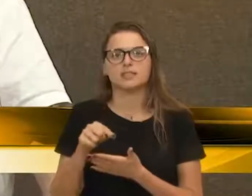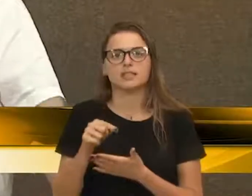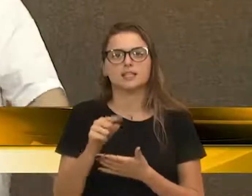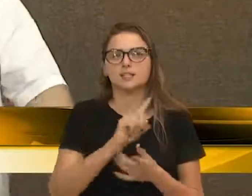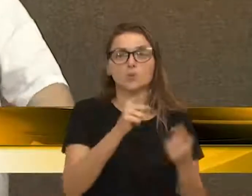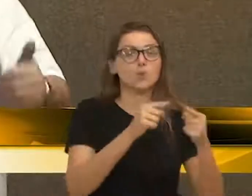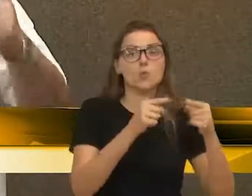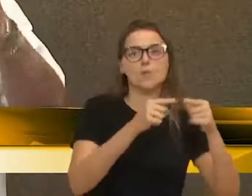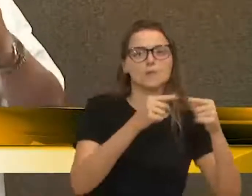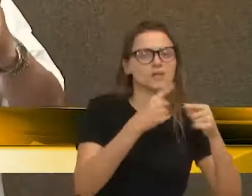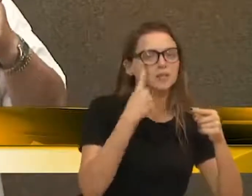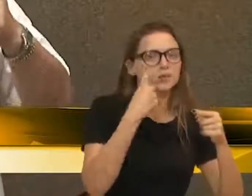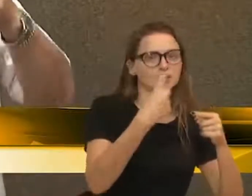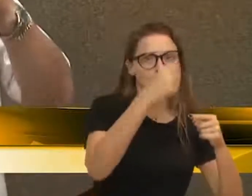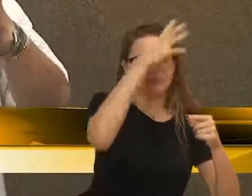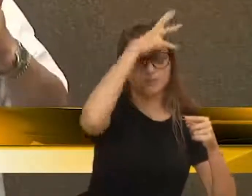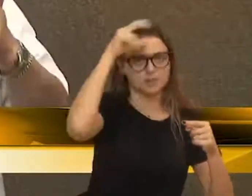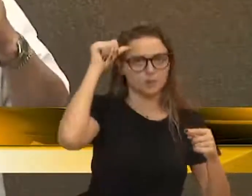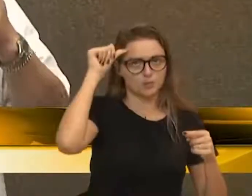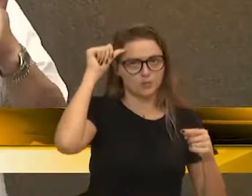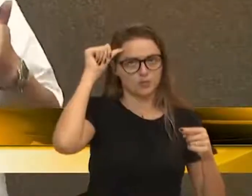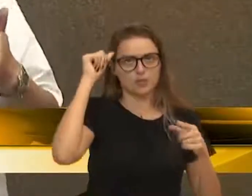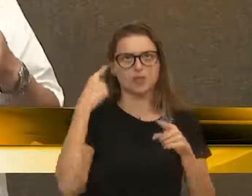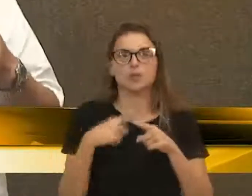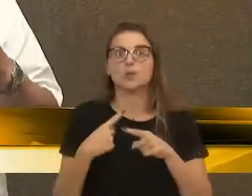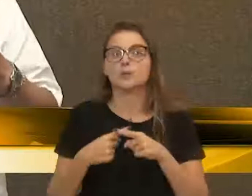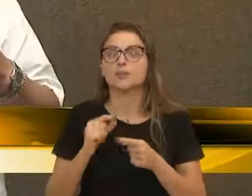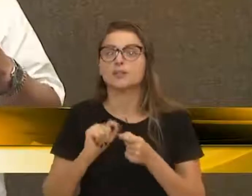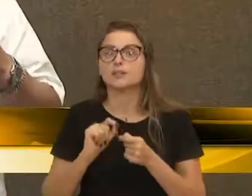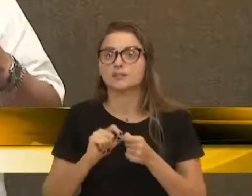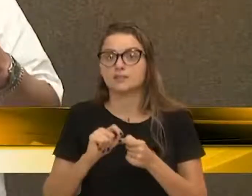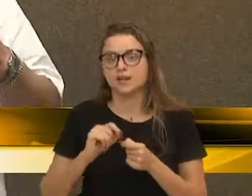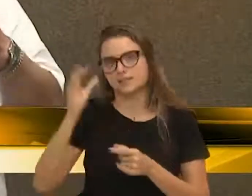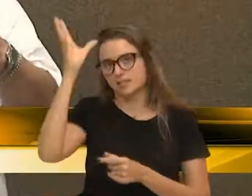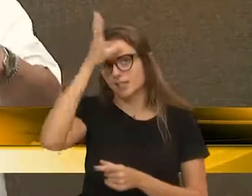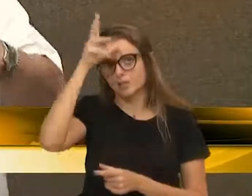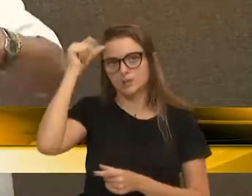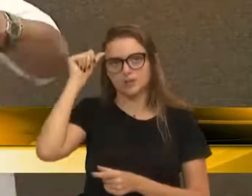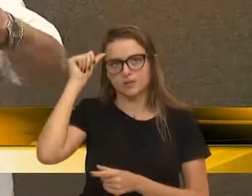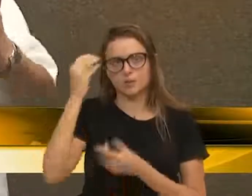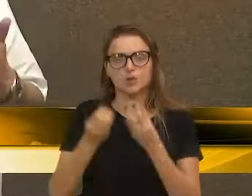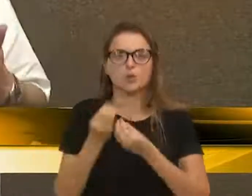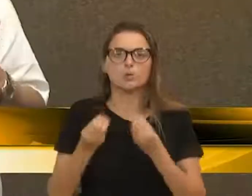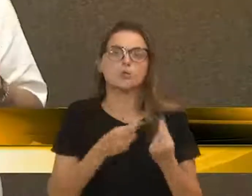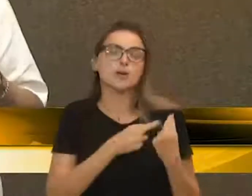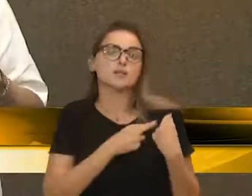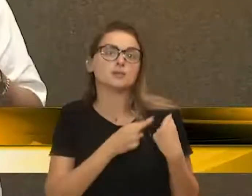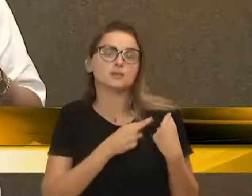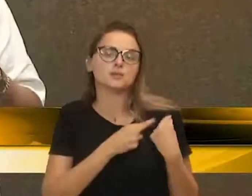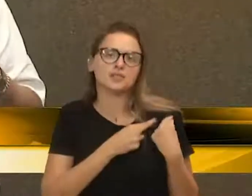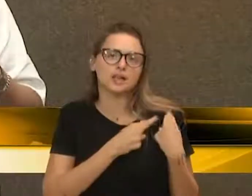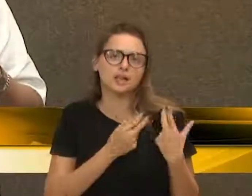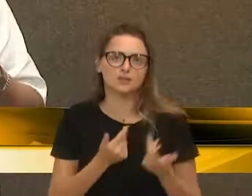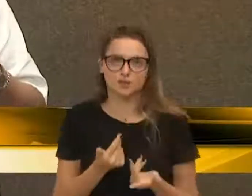município, na medida em que coloca o município como responsável solidário,